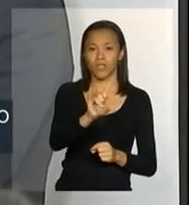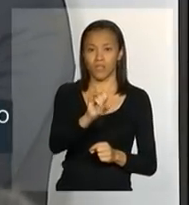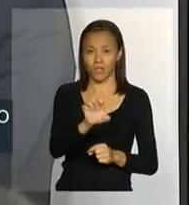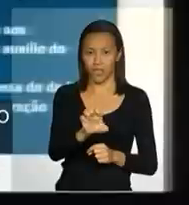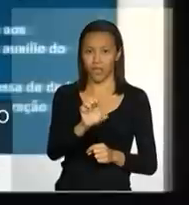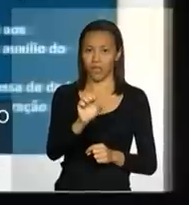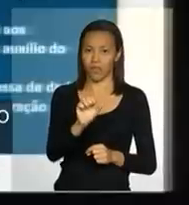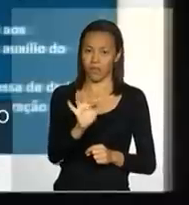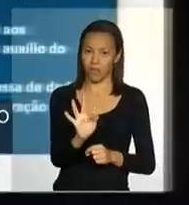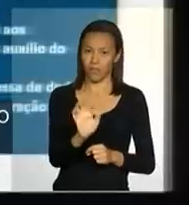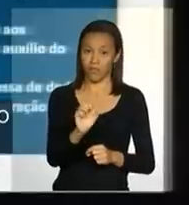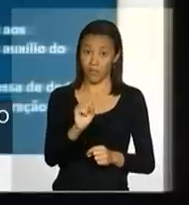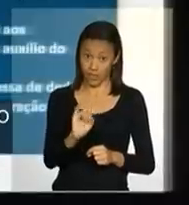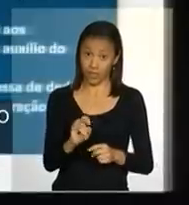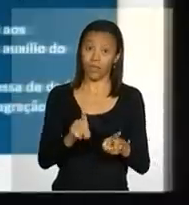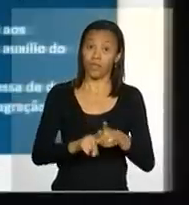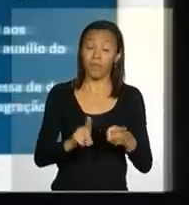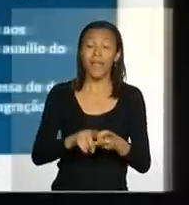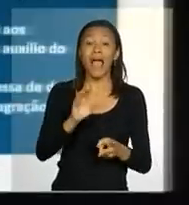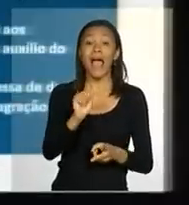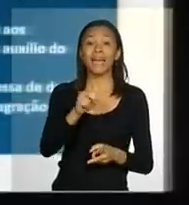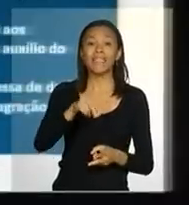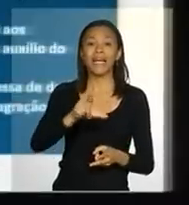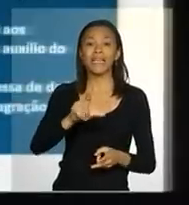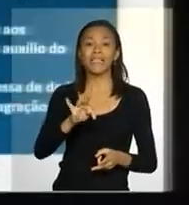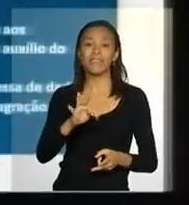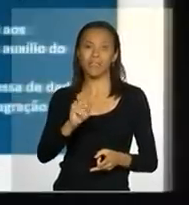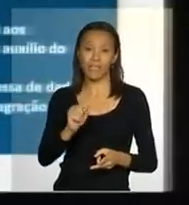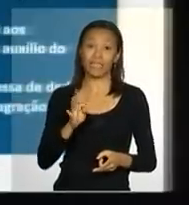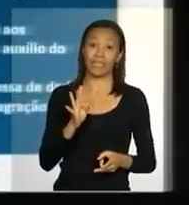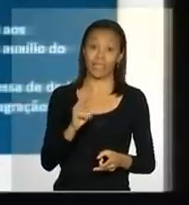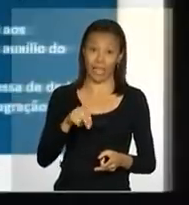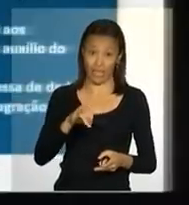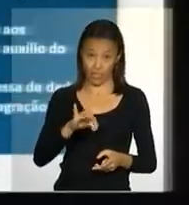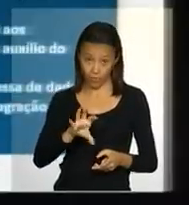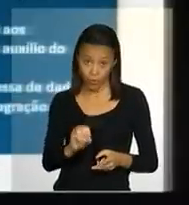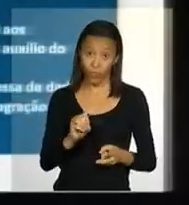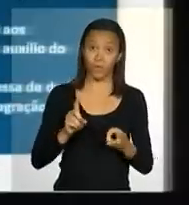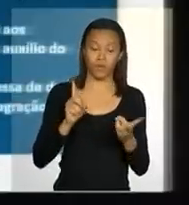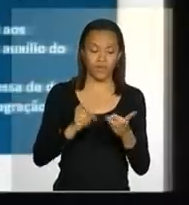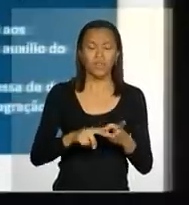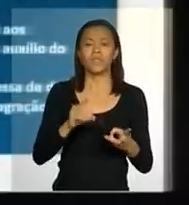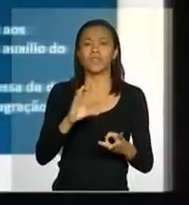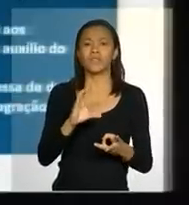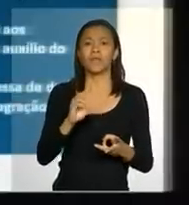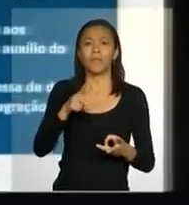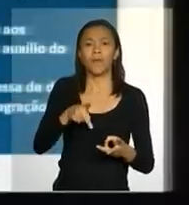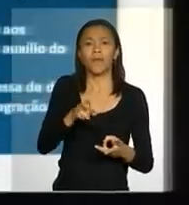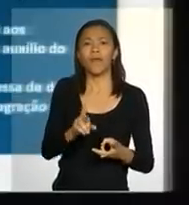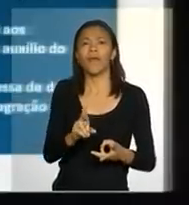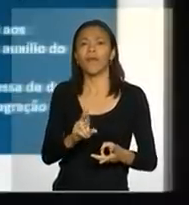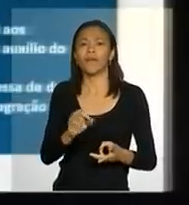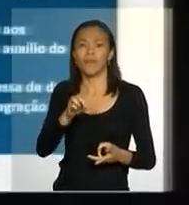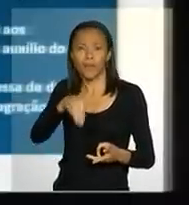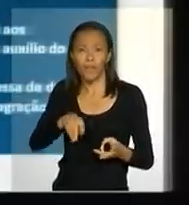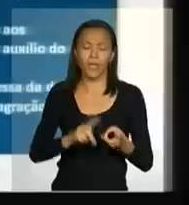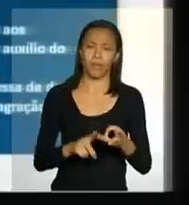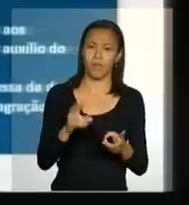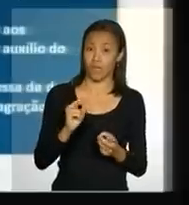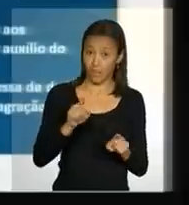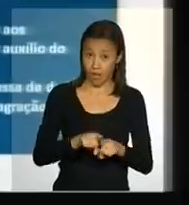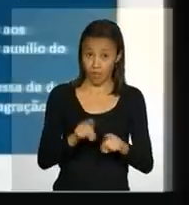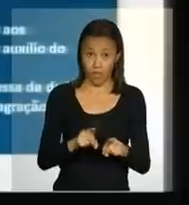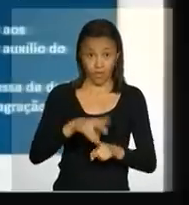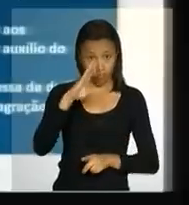por um analista técnico e por representantes do CEMADEM, CPRM, Forças Armadas, o